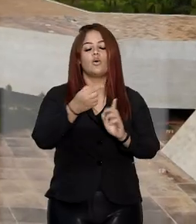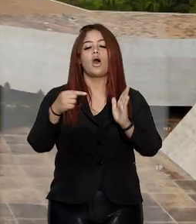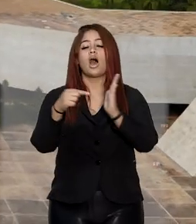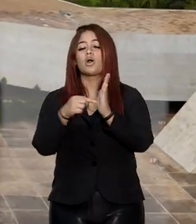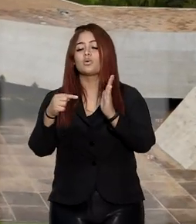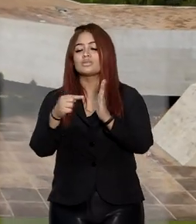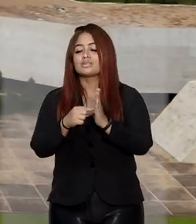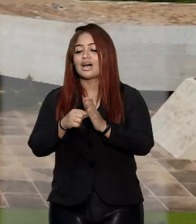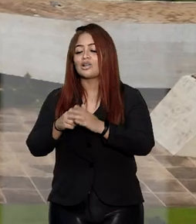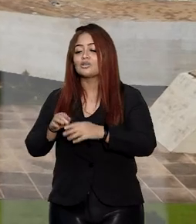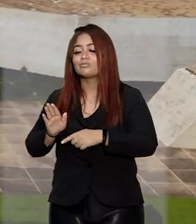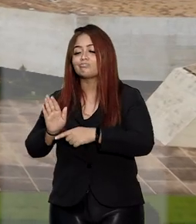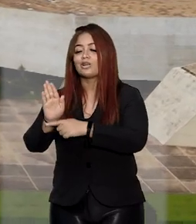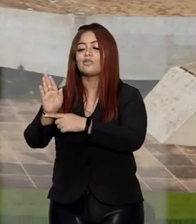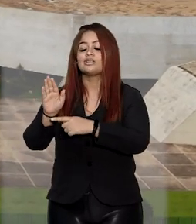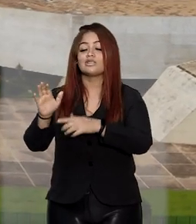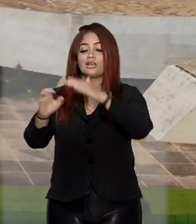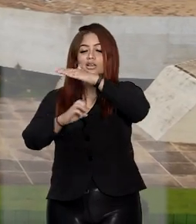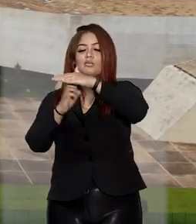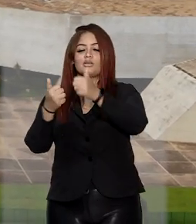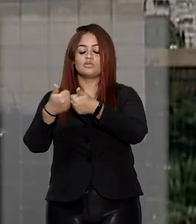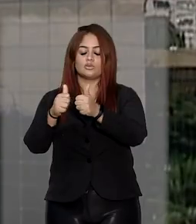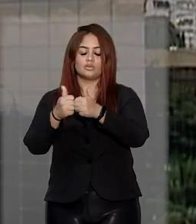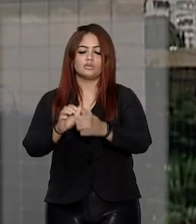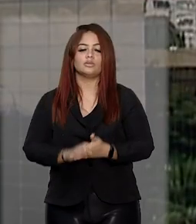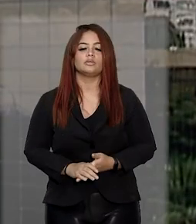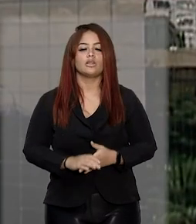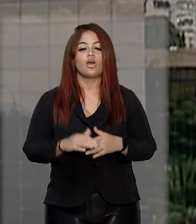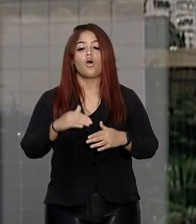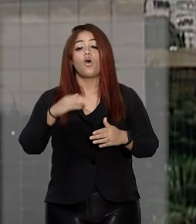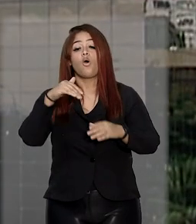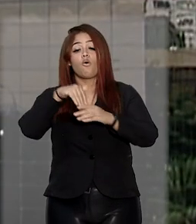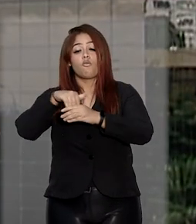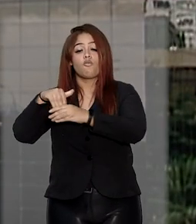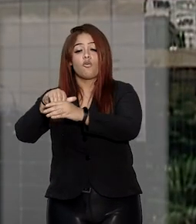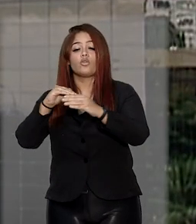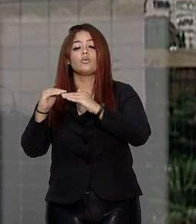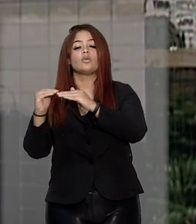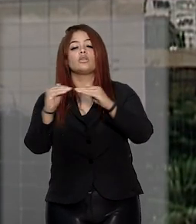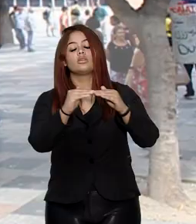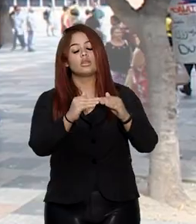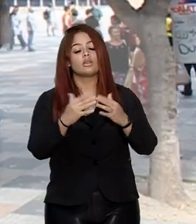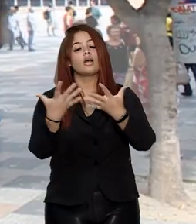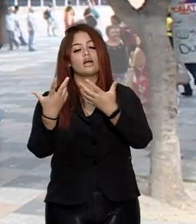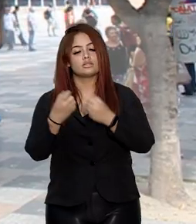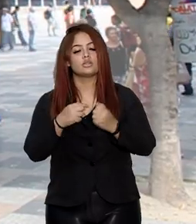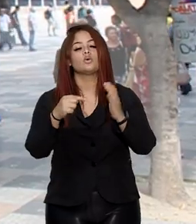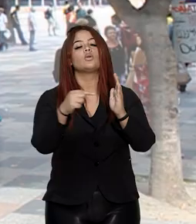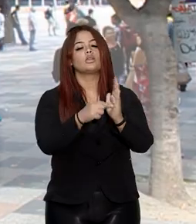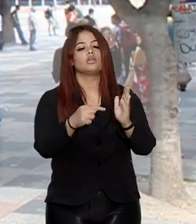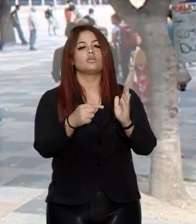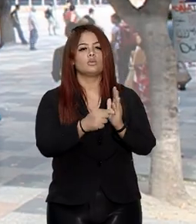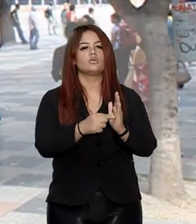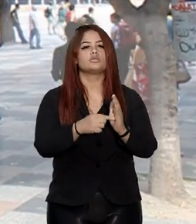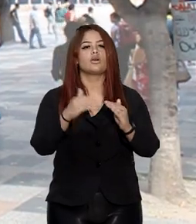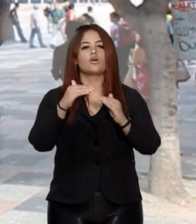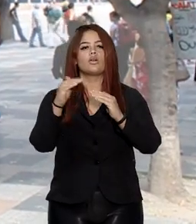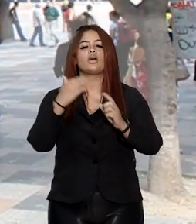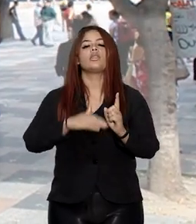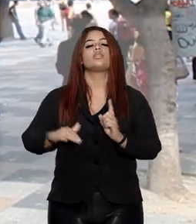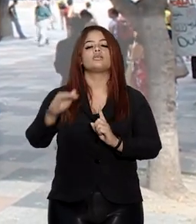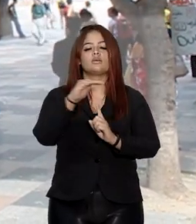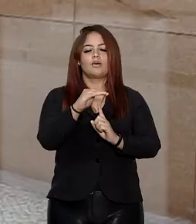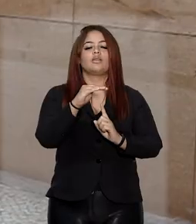Por unanimidade, a Corte Especial decidiu receber denúncia contra o desembargador afastado do Tribunal de Justiça do Rio de